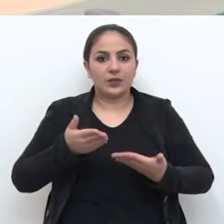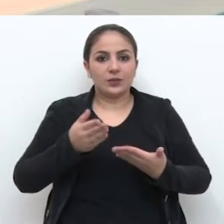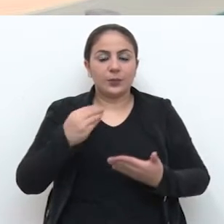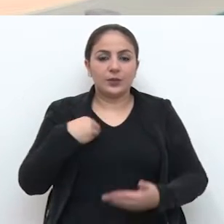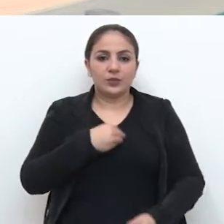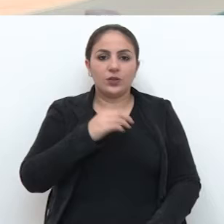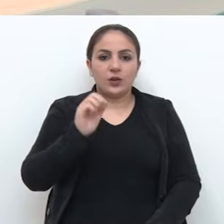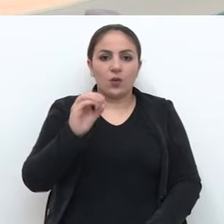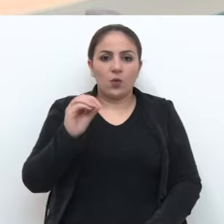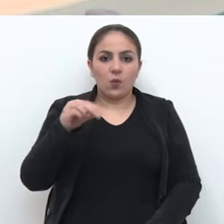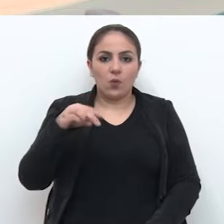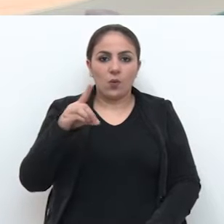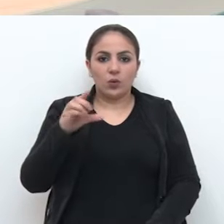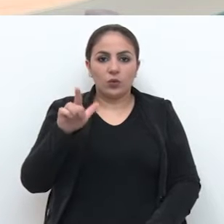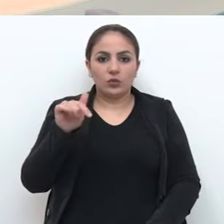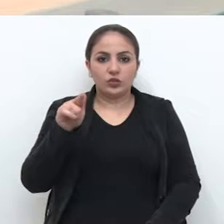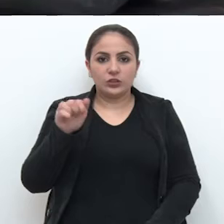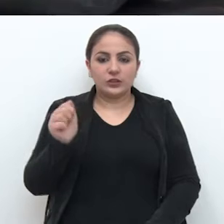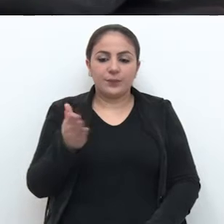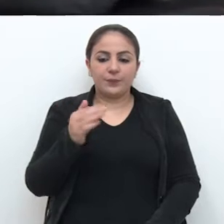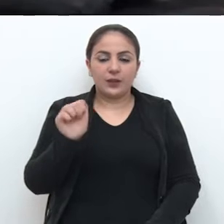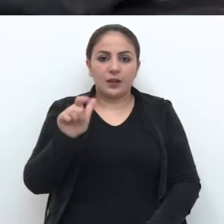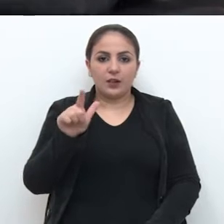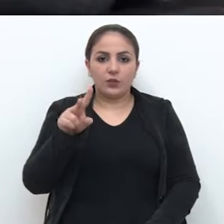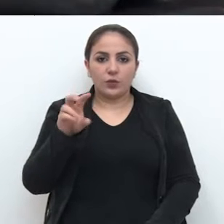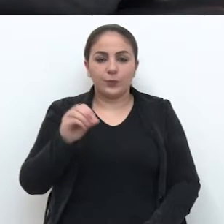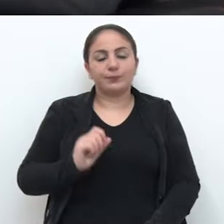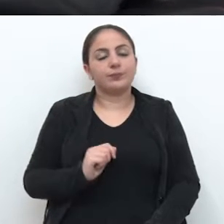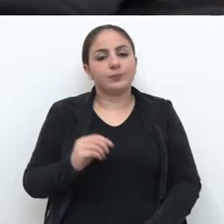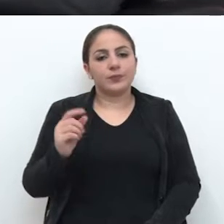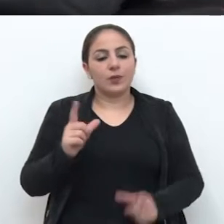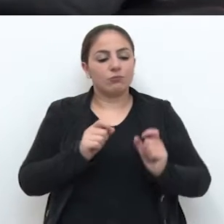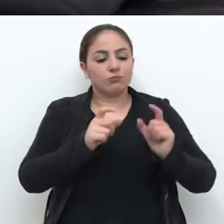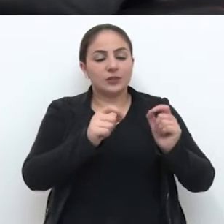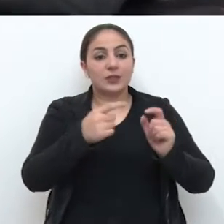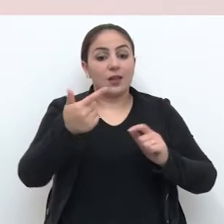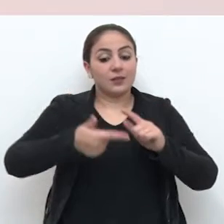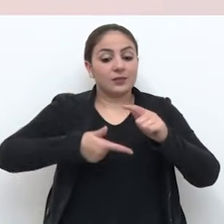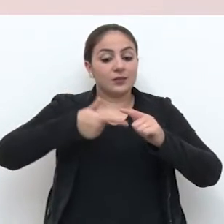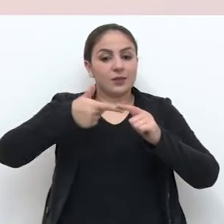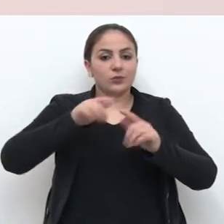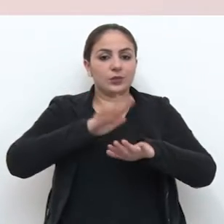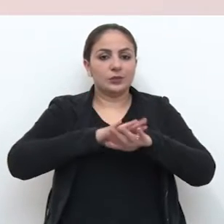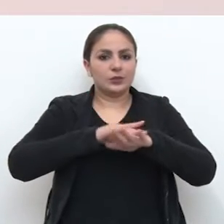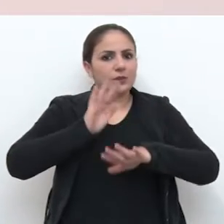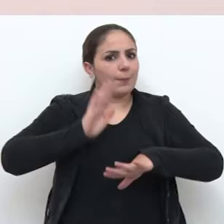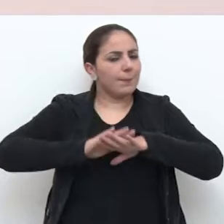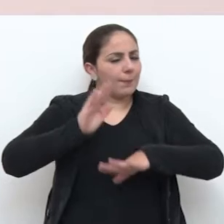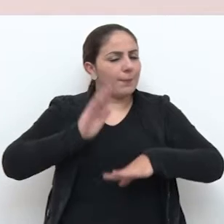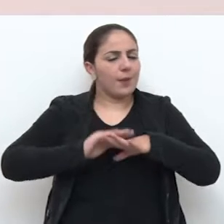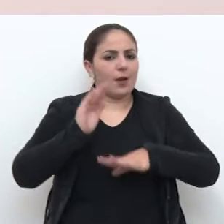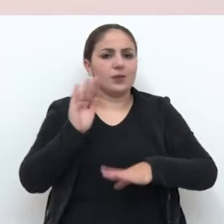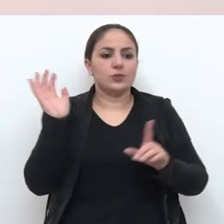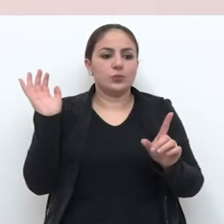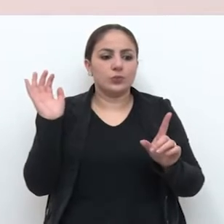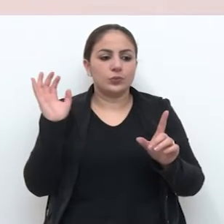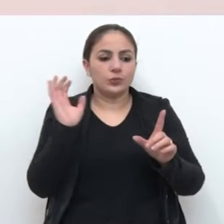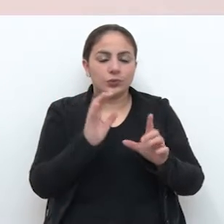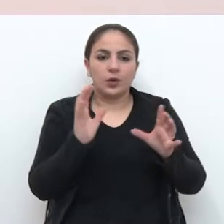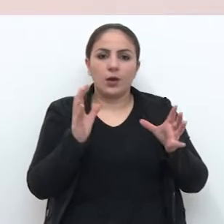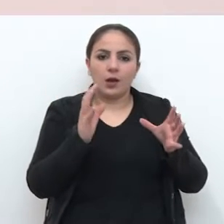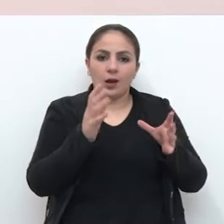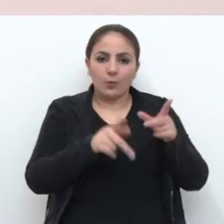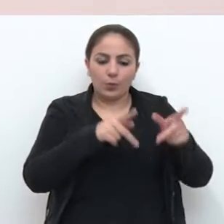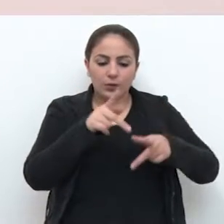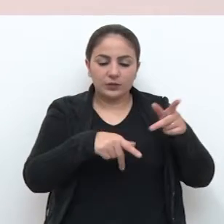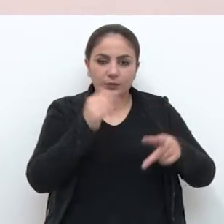-oncologista Álvaro Machado. O câncer é hoje ainda a segunda doença que mais incide